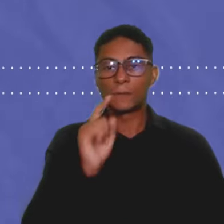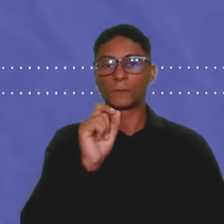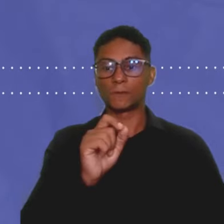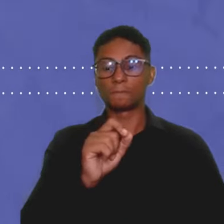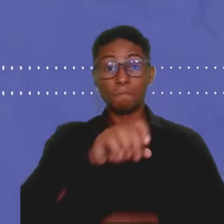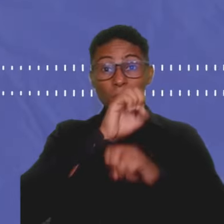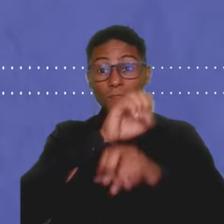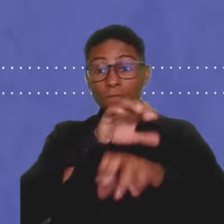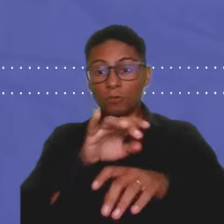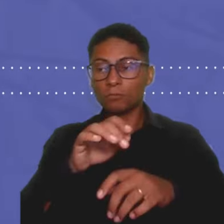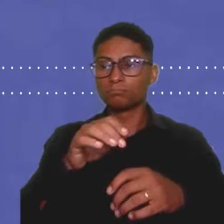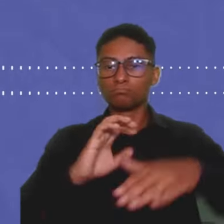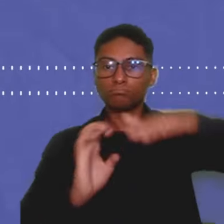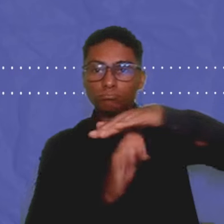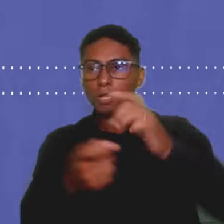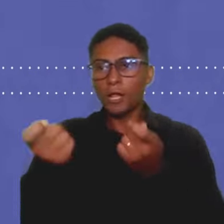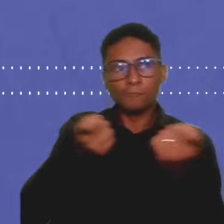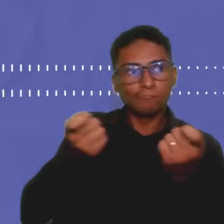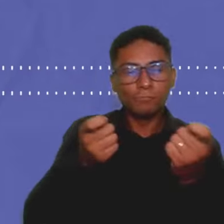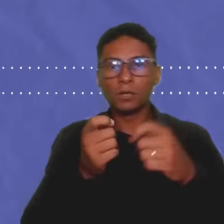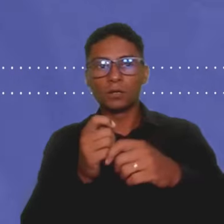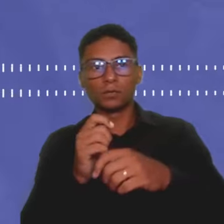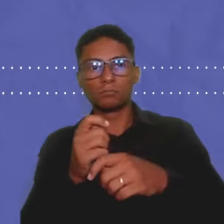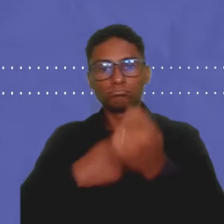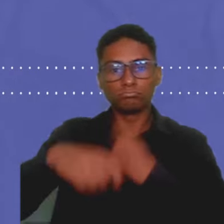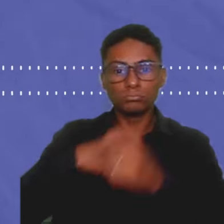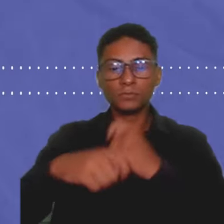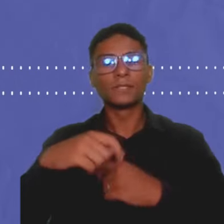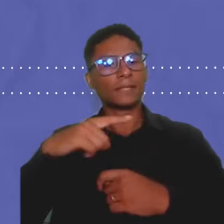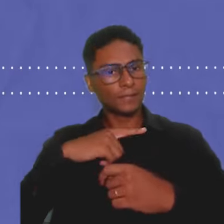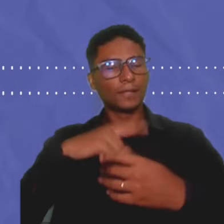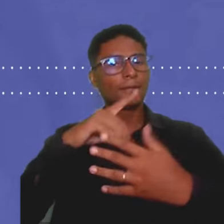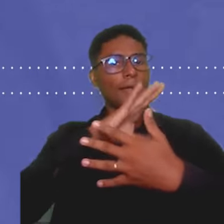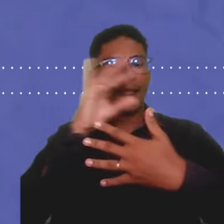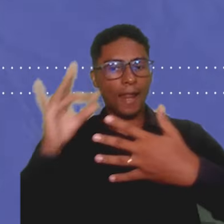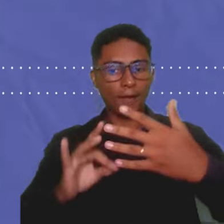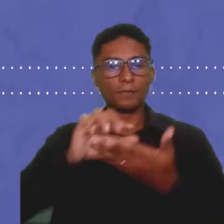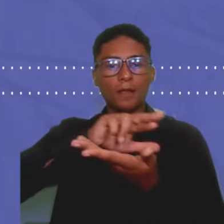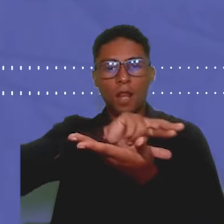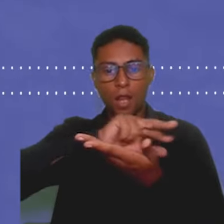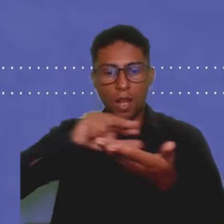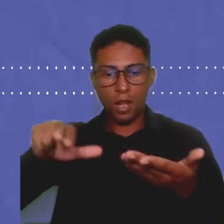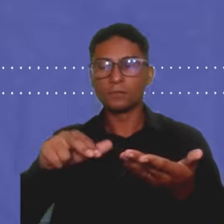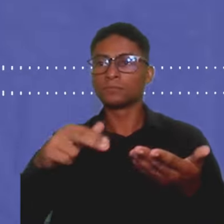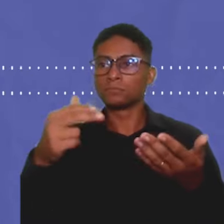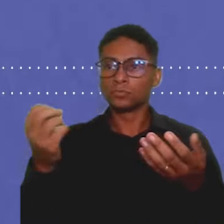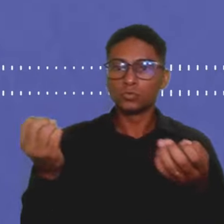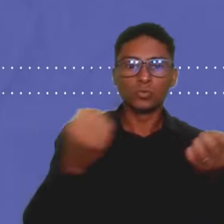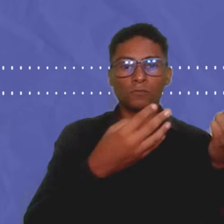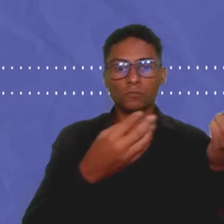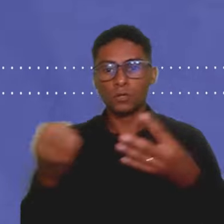educação empreendedora engloba a promoção de características empreendedoras como iniciativa, inovação,